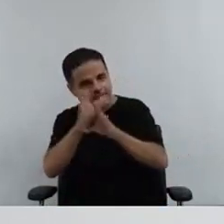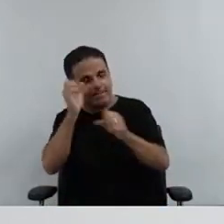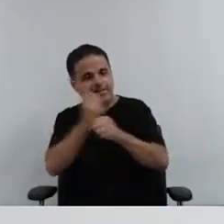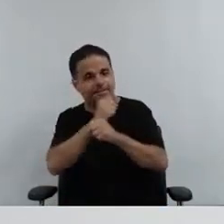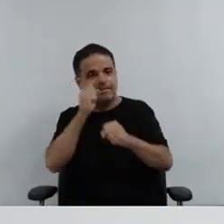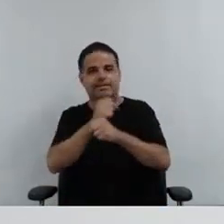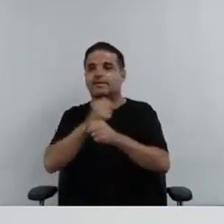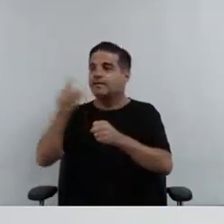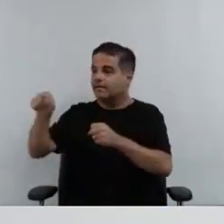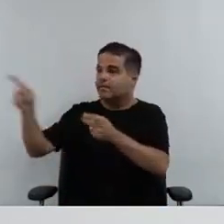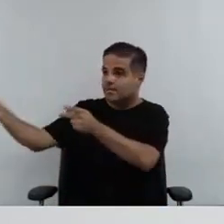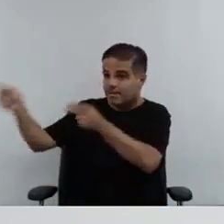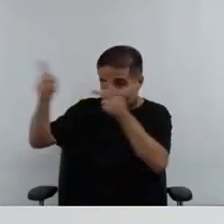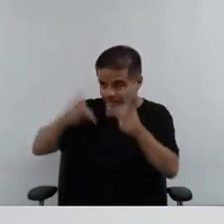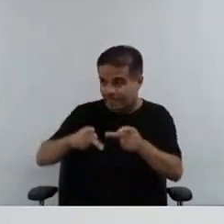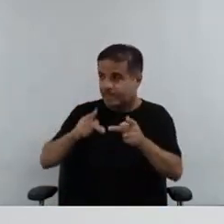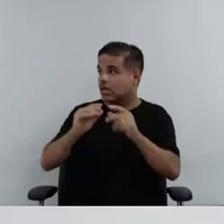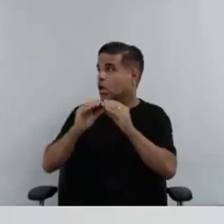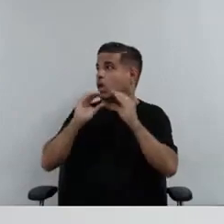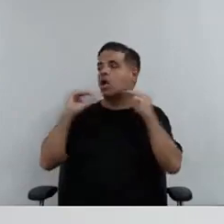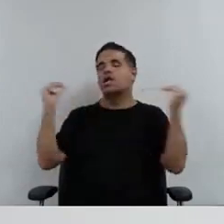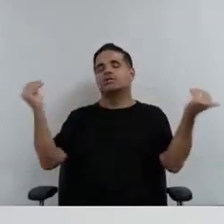Silvia, sempre bem-vindo aqui no nosso colegiado.